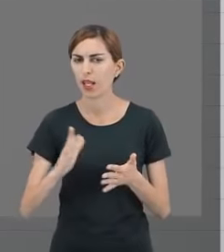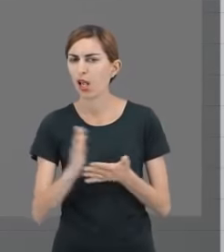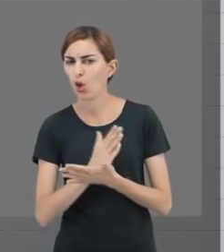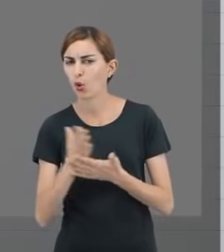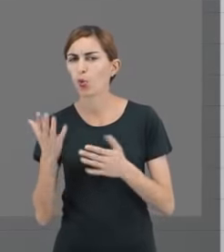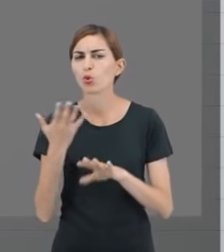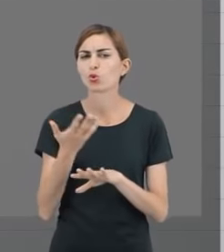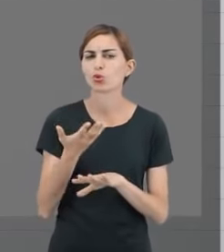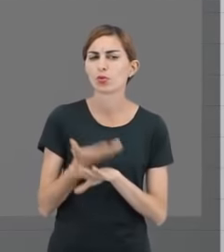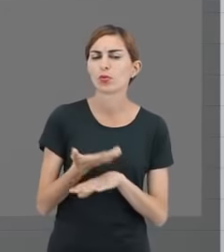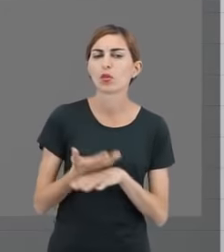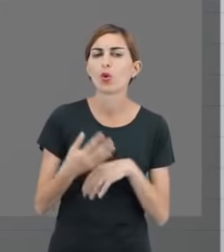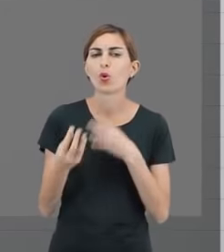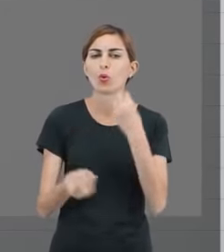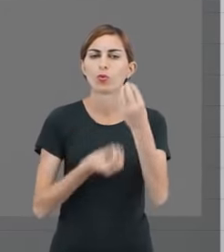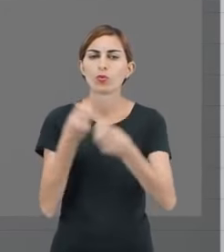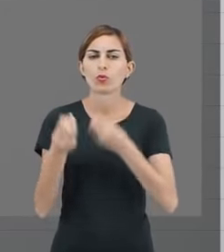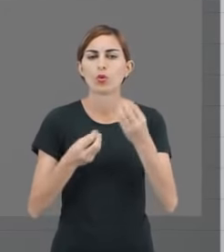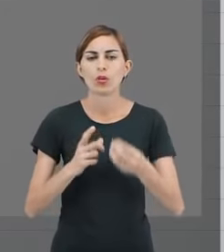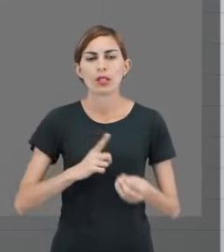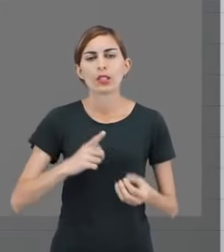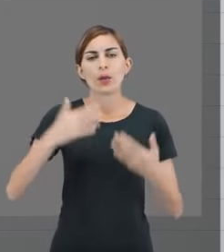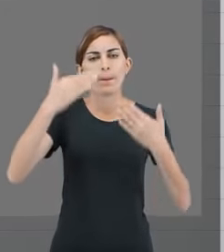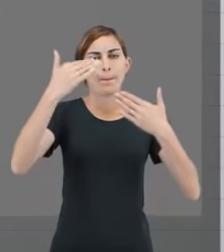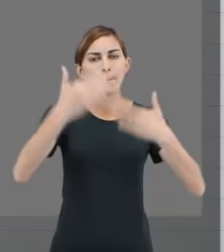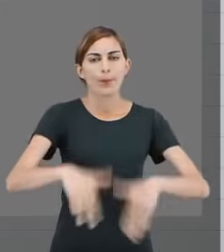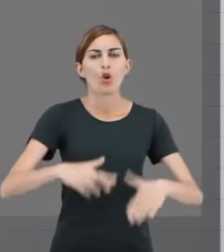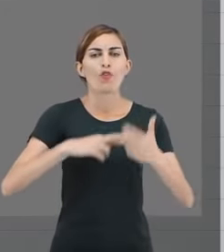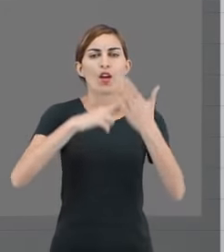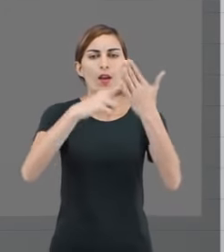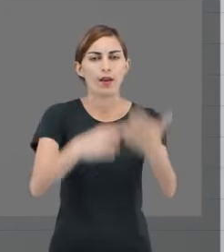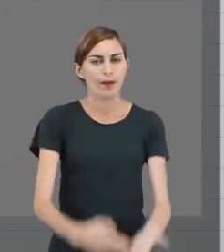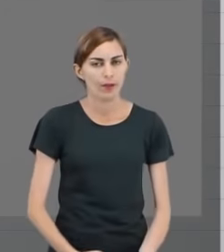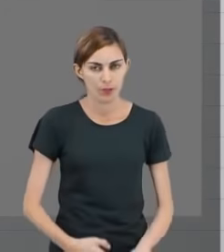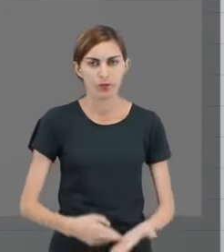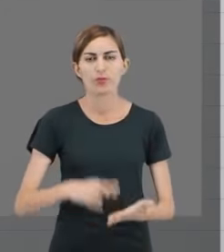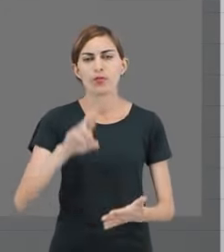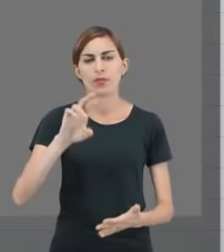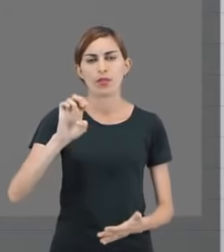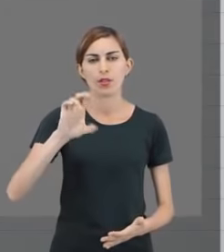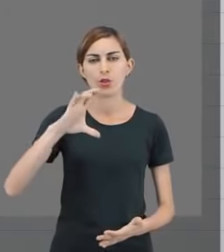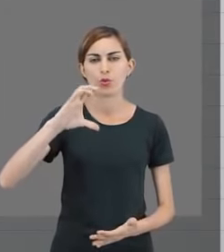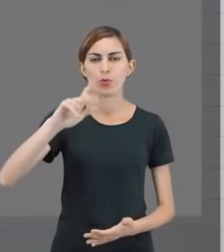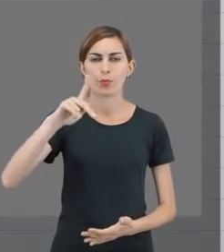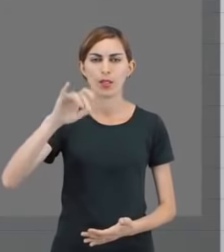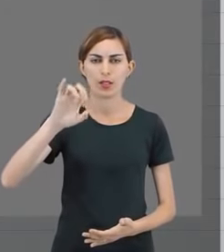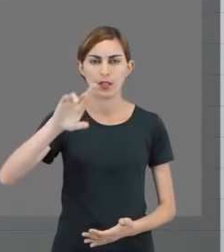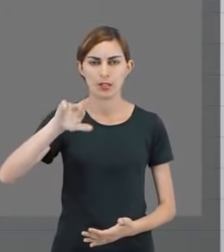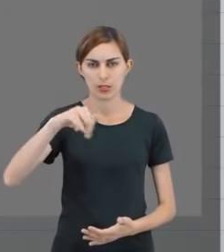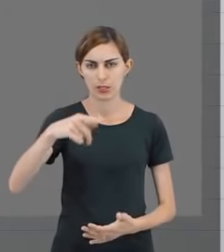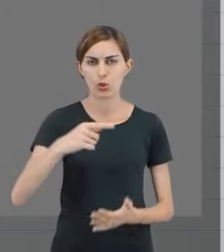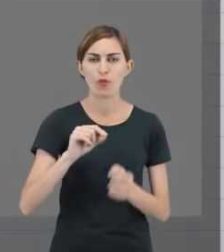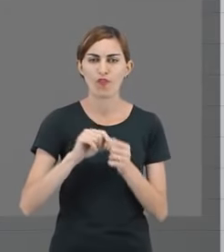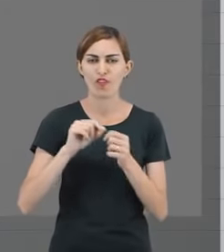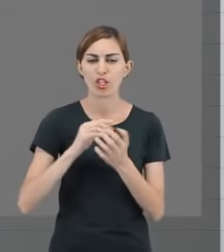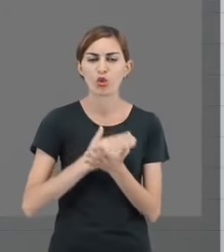competência, como é que eu fico? Existe uma prova de recuperação, que é feita no início do módulo